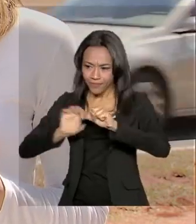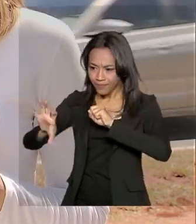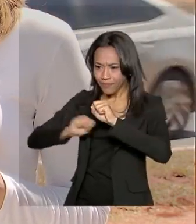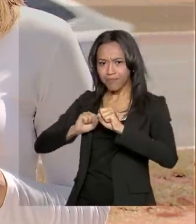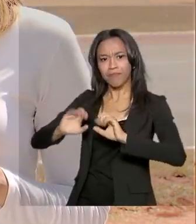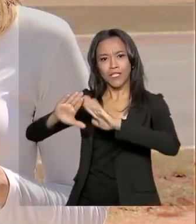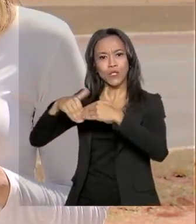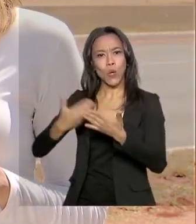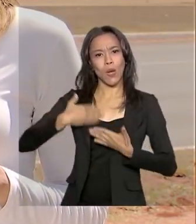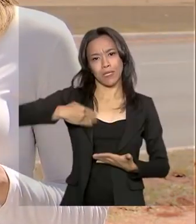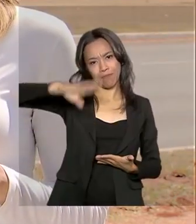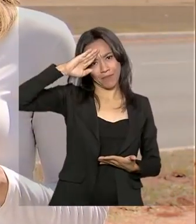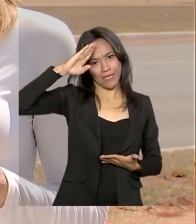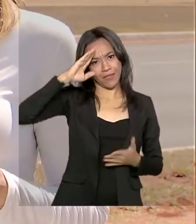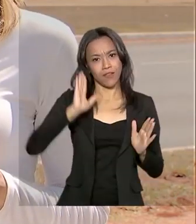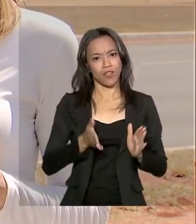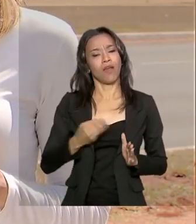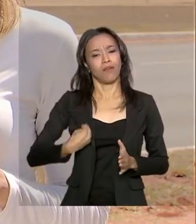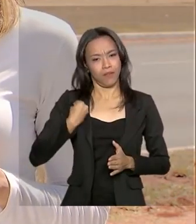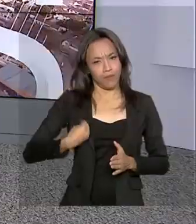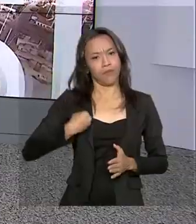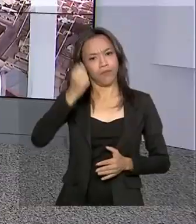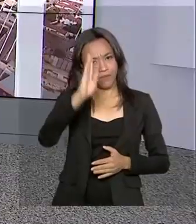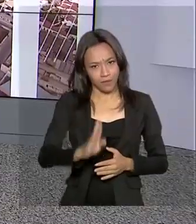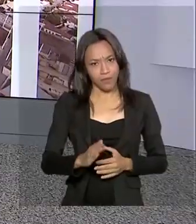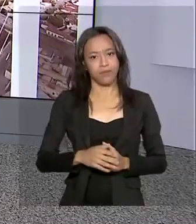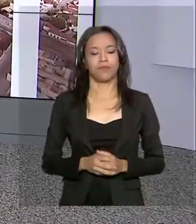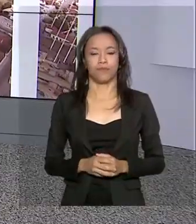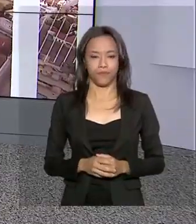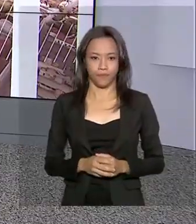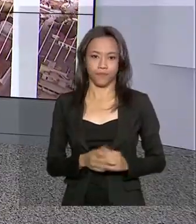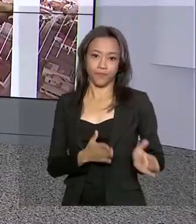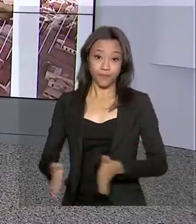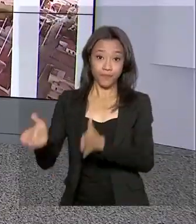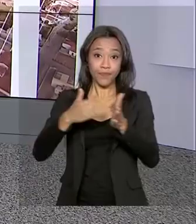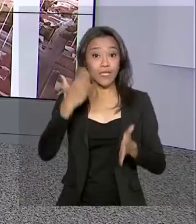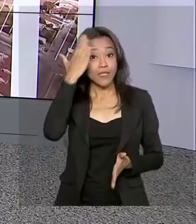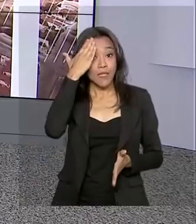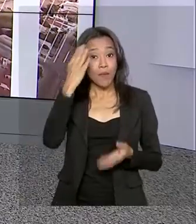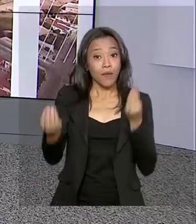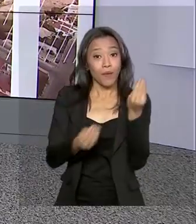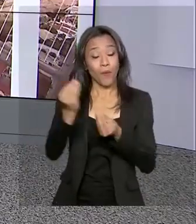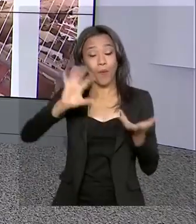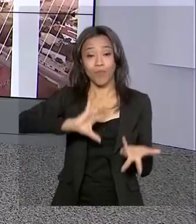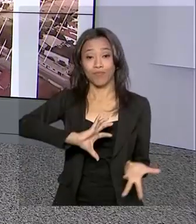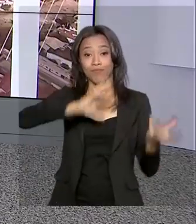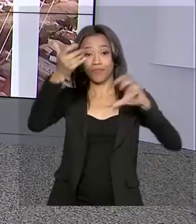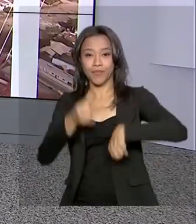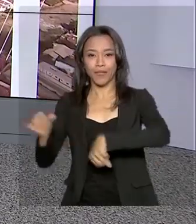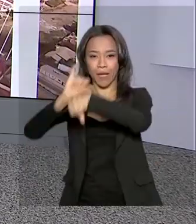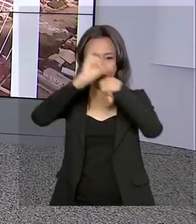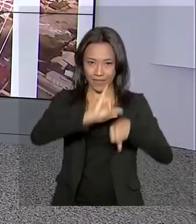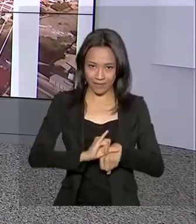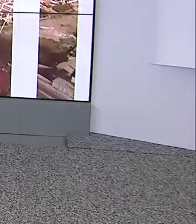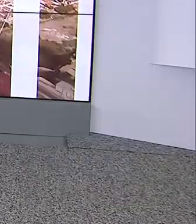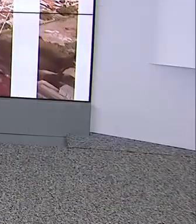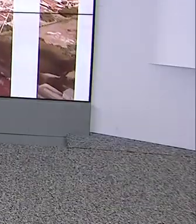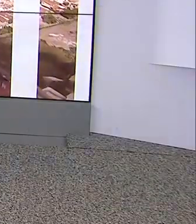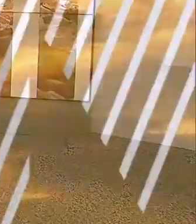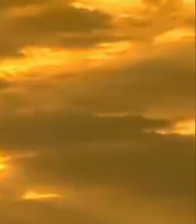militares em funcionamento no Brasil. Hora de saber como fica o tempo em algumas capitais.